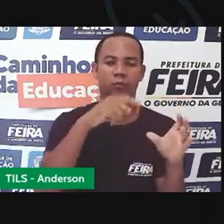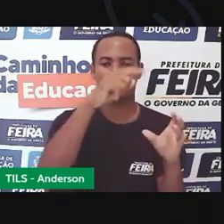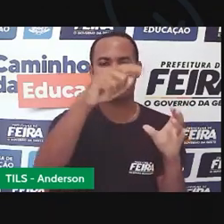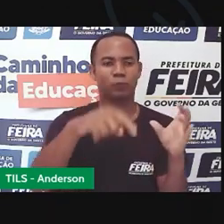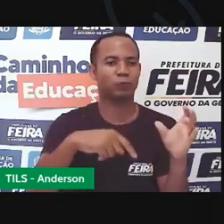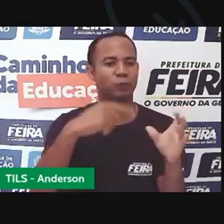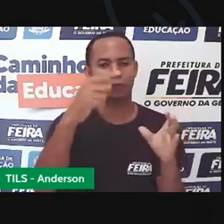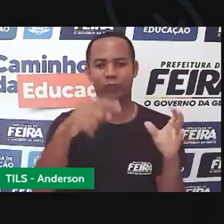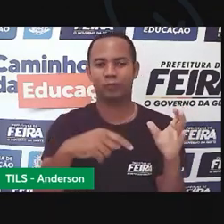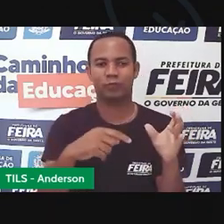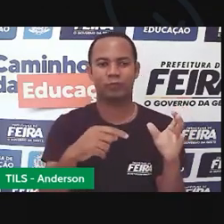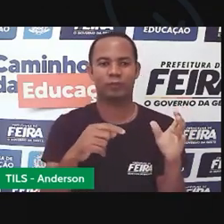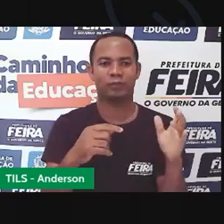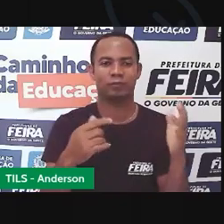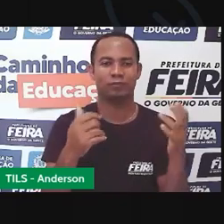cidade.